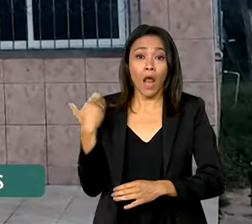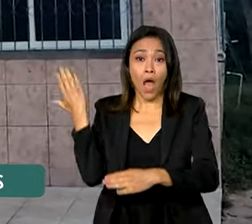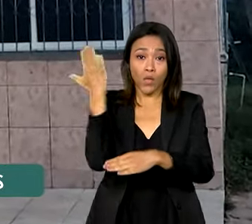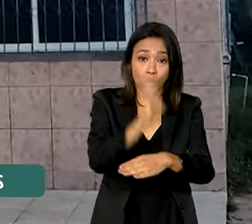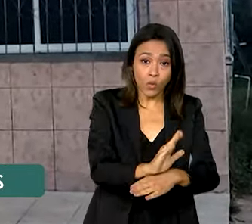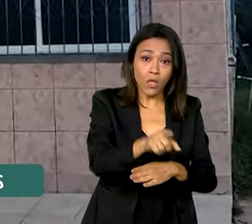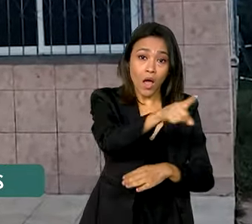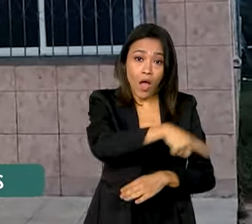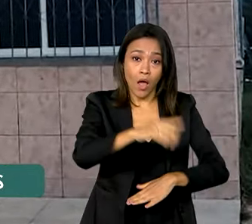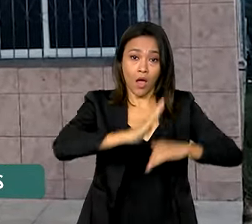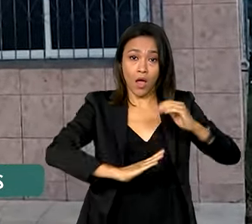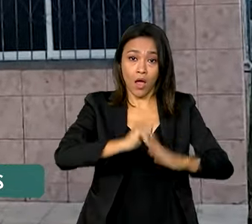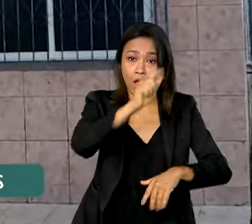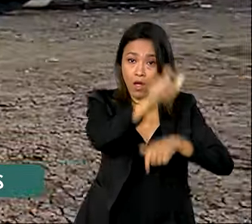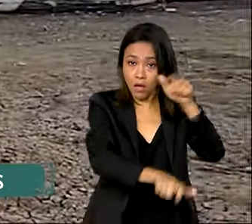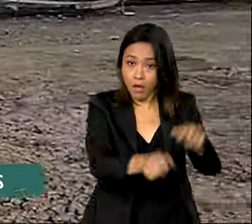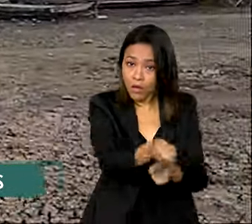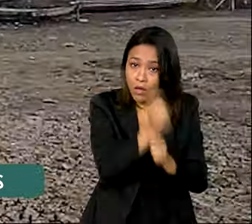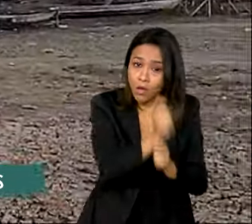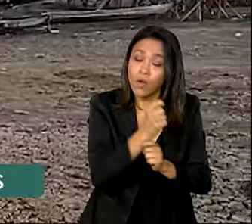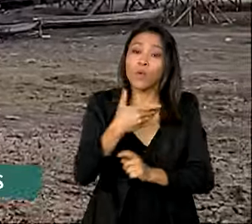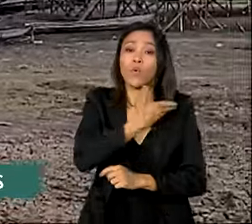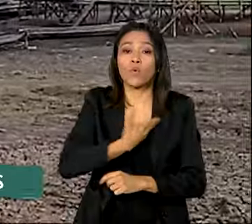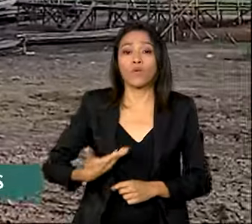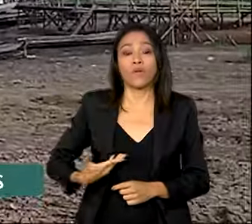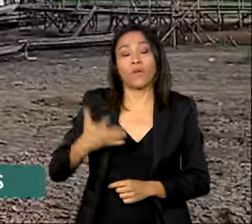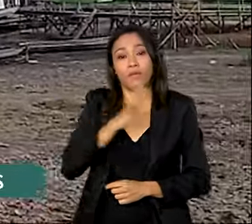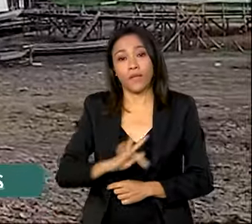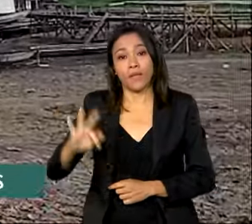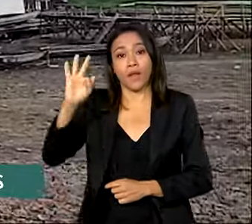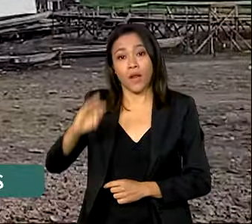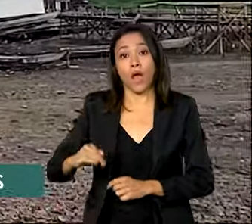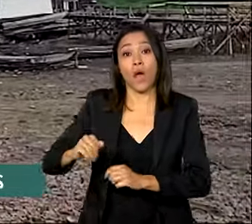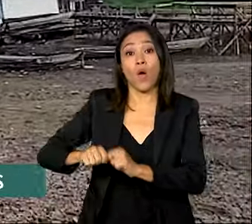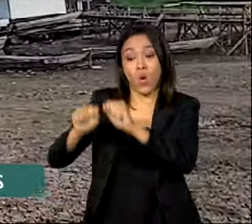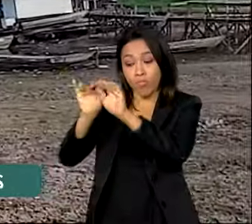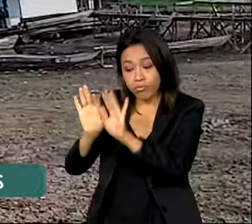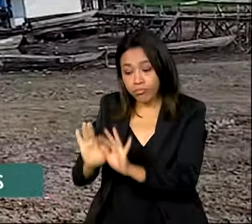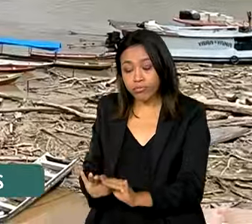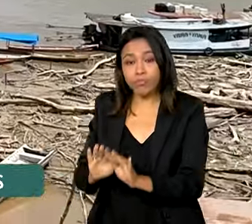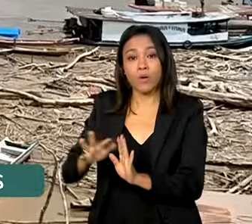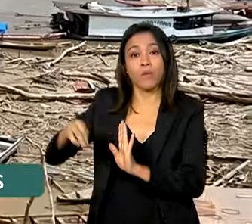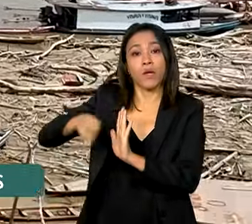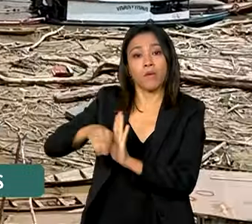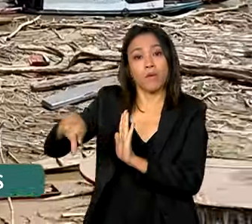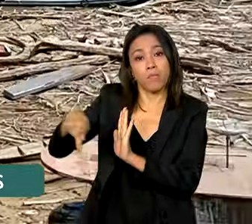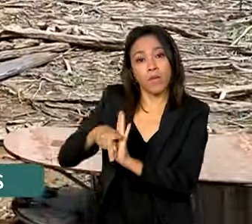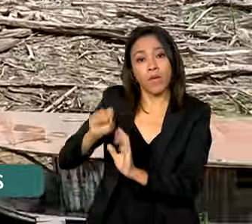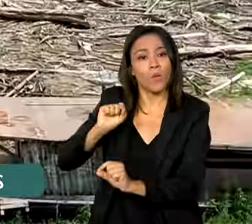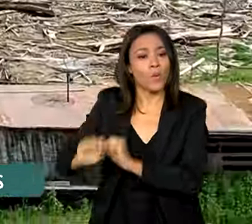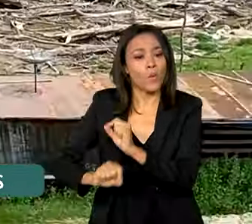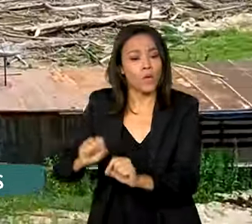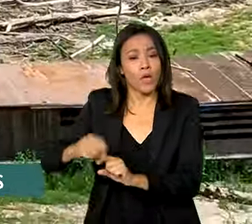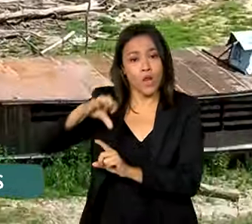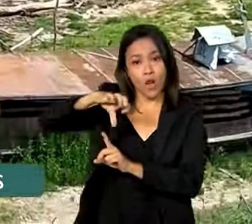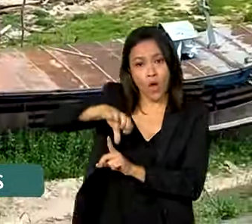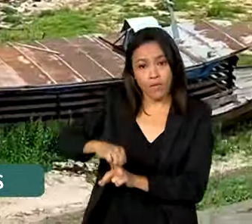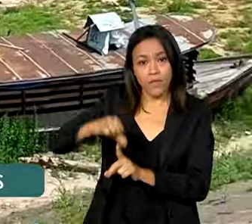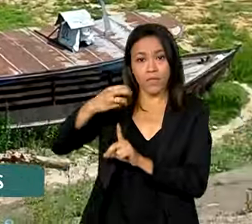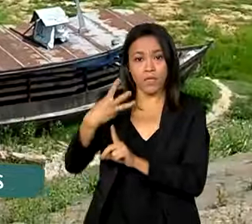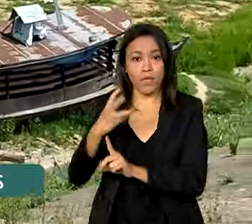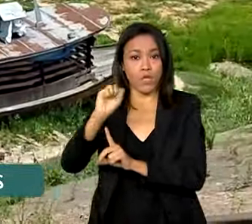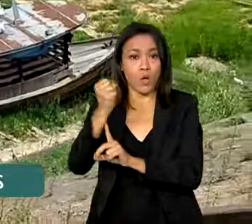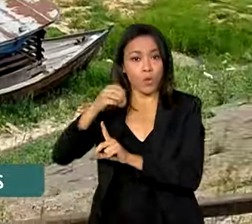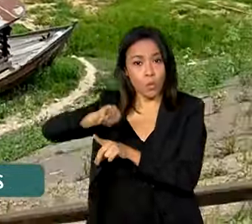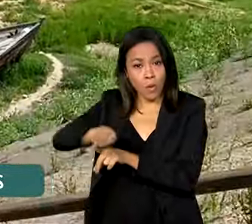pescadores, o governo federal publicou uma medida provisória que prevê recursos extras. São R 938 milhões